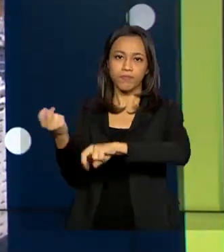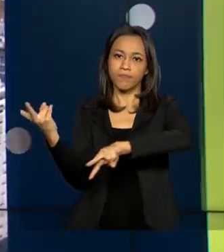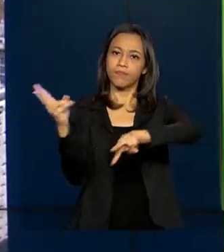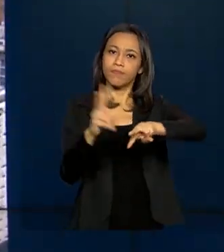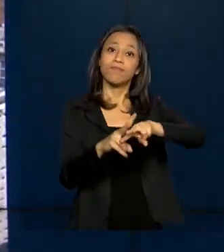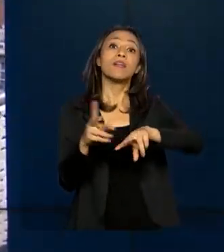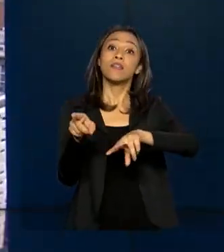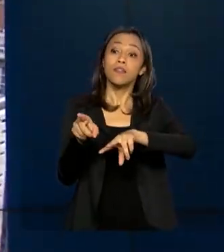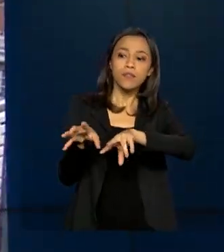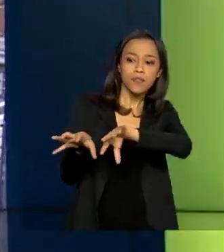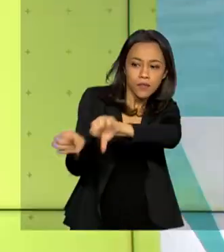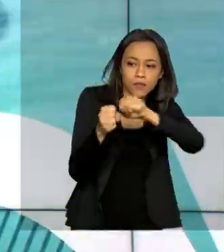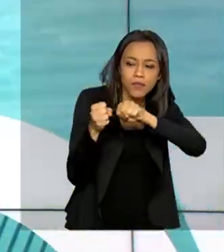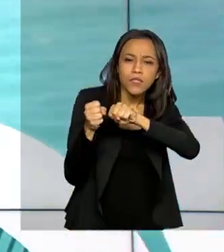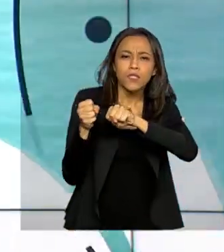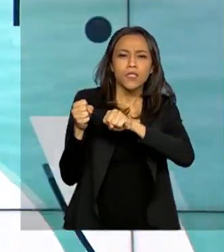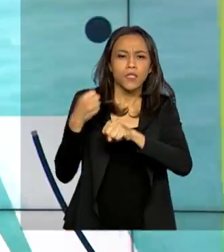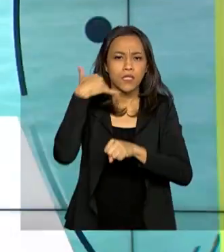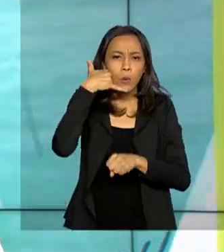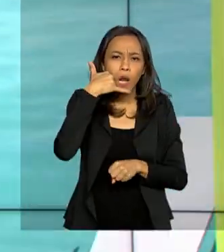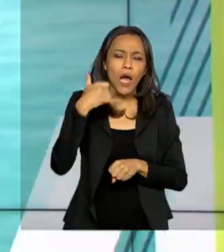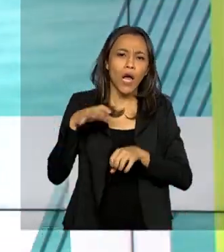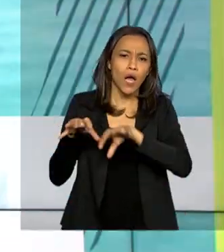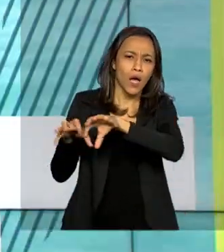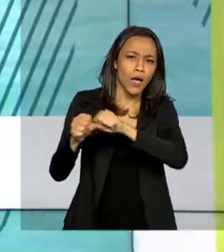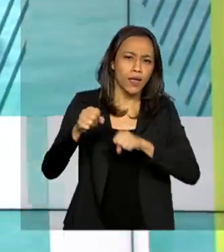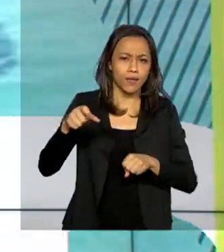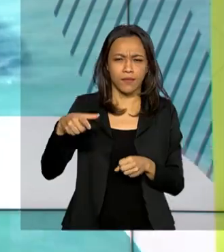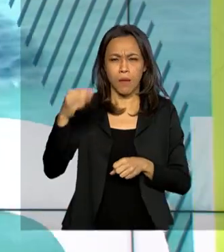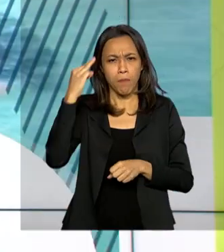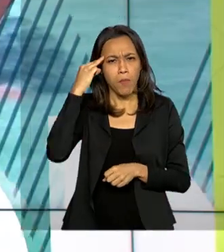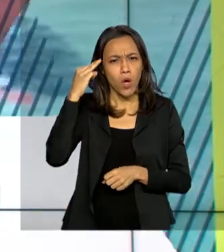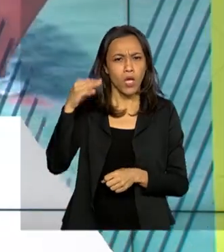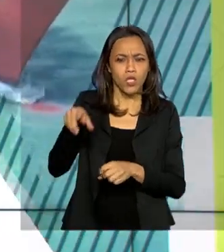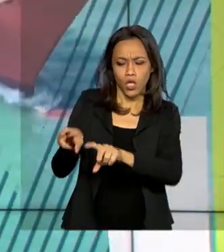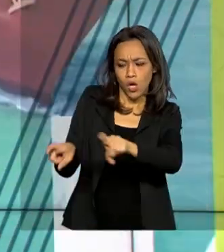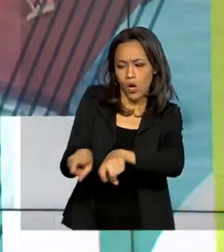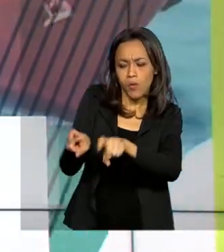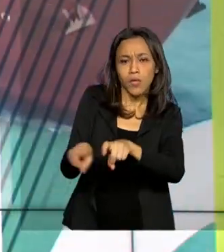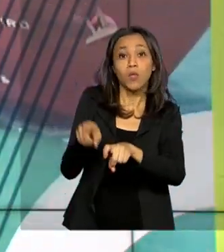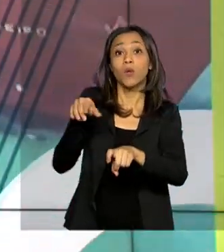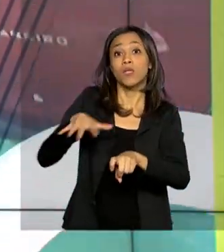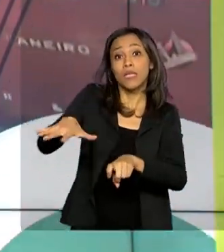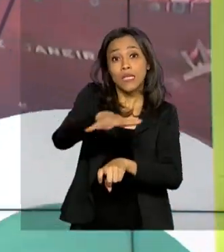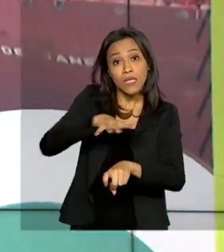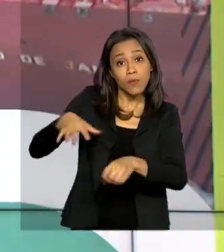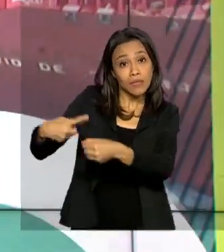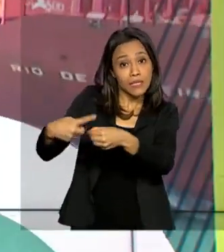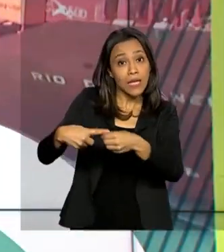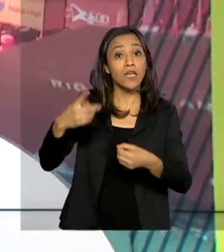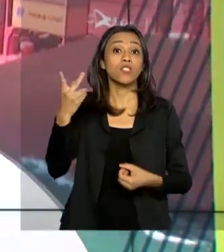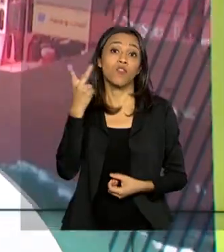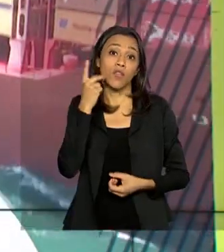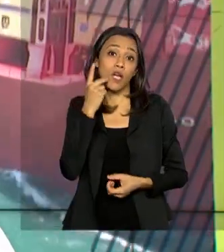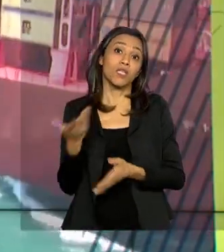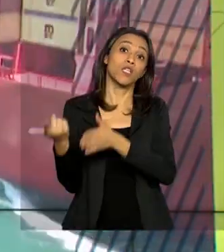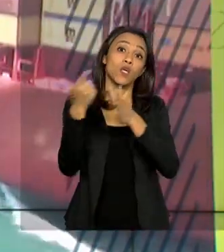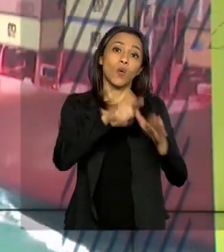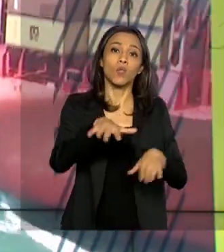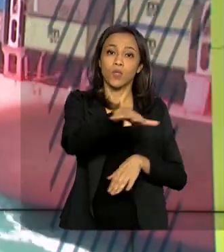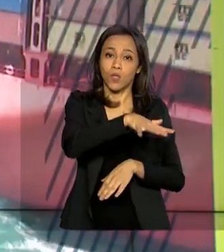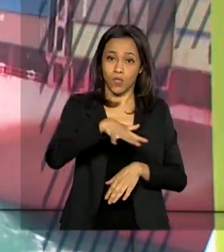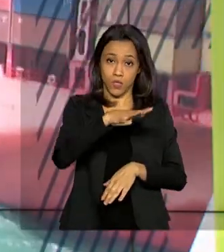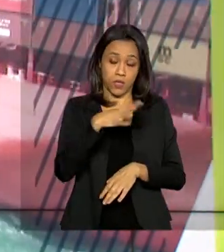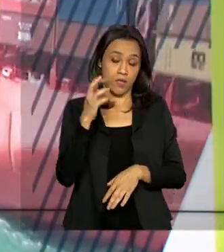resultaram na coleta de celulares, HDs e cartões de memória na região metropolitana de Fortaleza. E no Rio Grande do Norte estão sendo